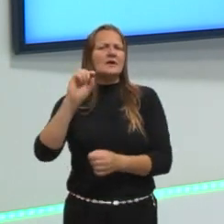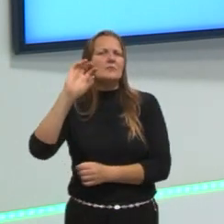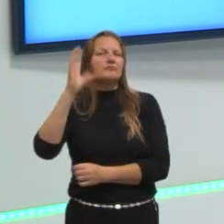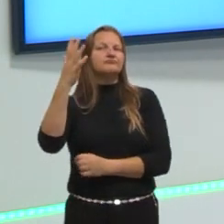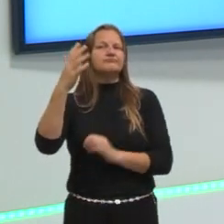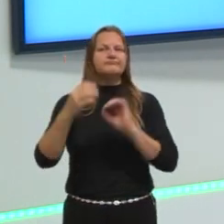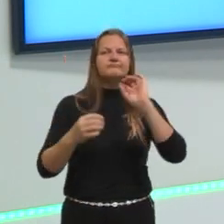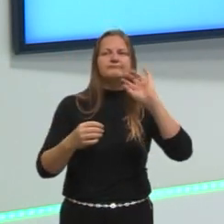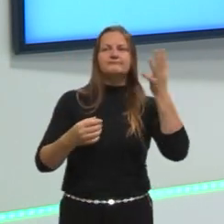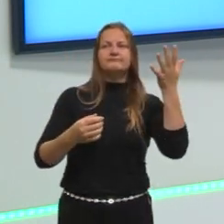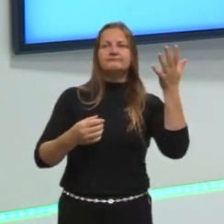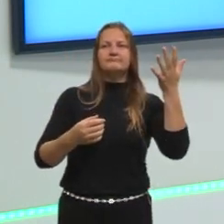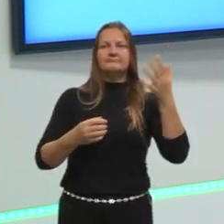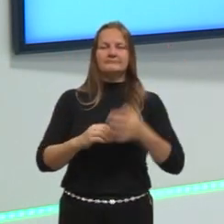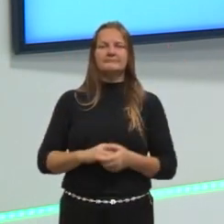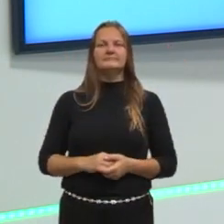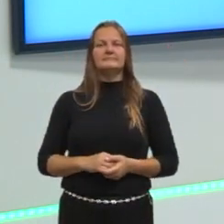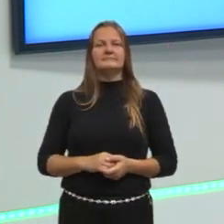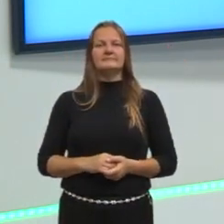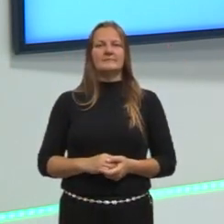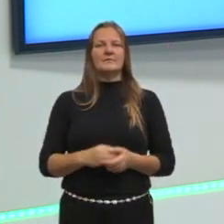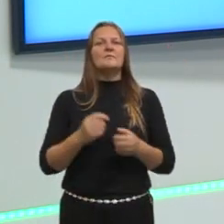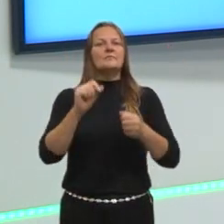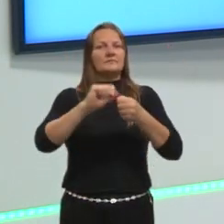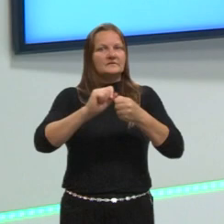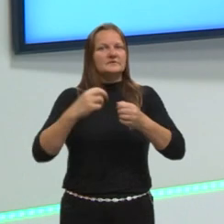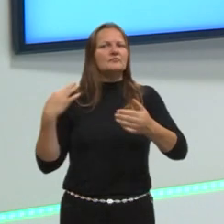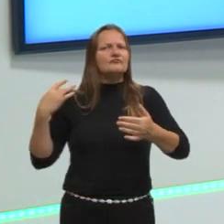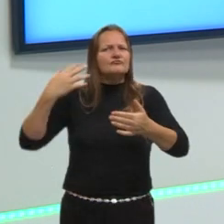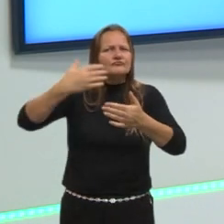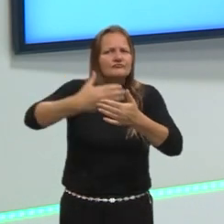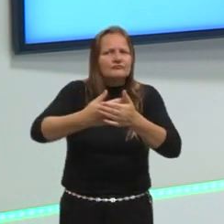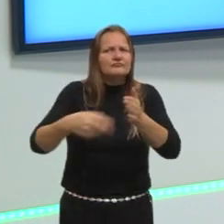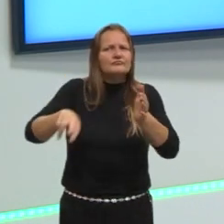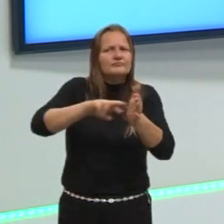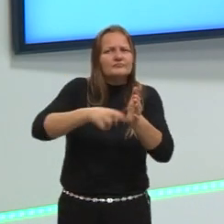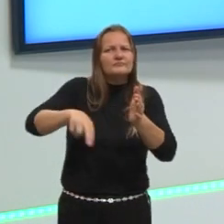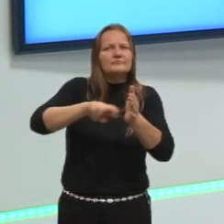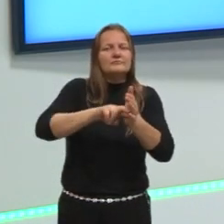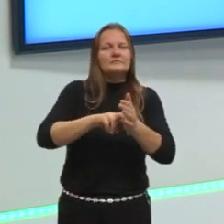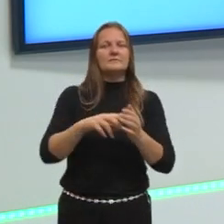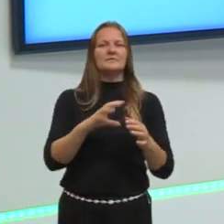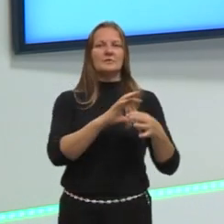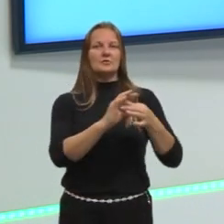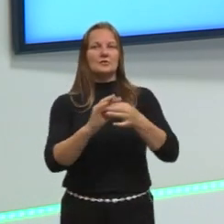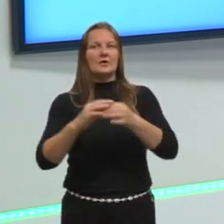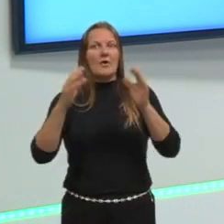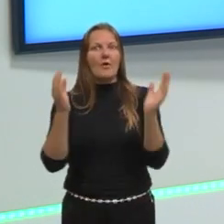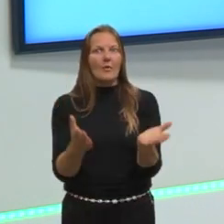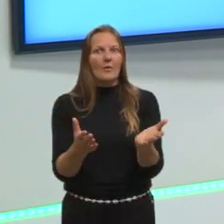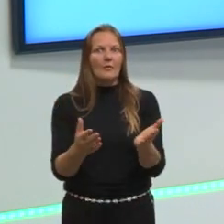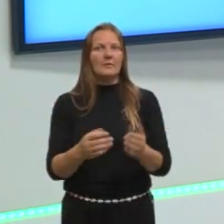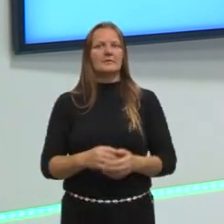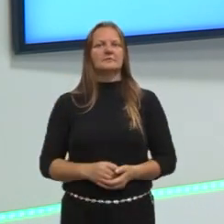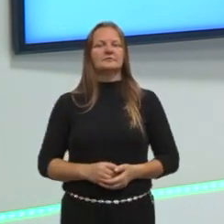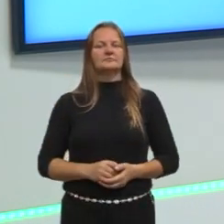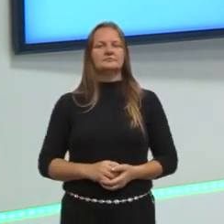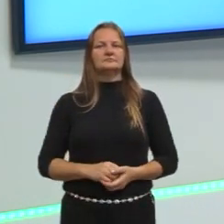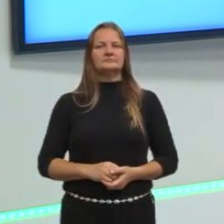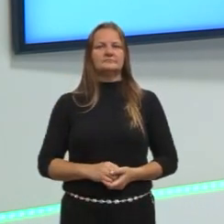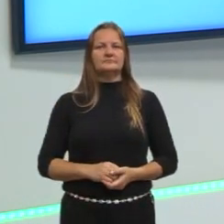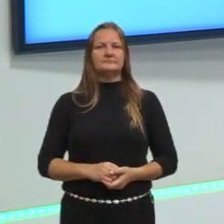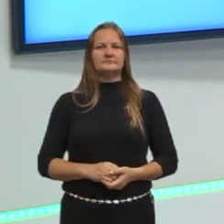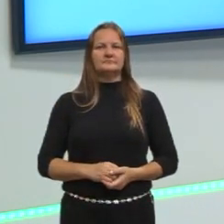Então, também tem que dar uma revisada nas situações e problemas, principalmente que estão aí na atualidade.